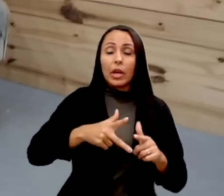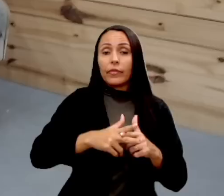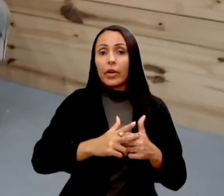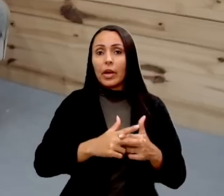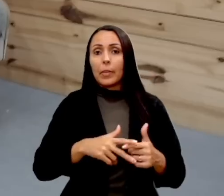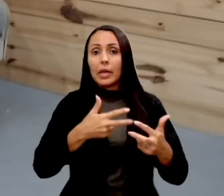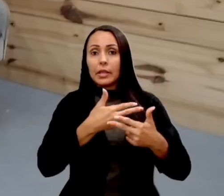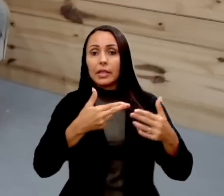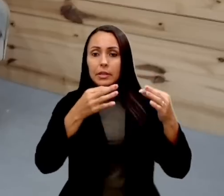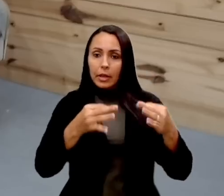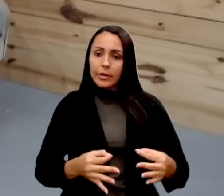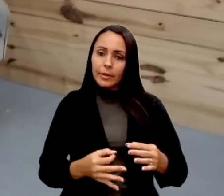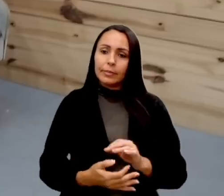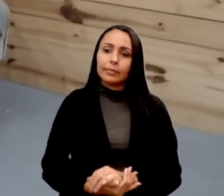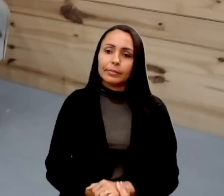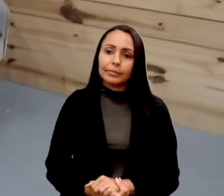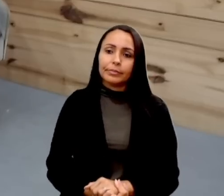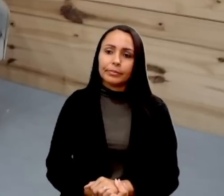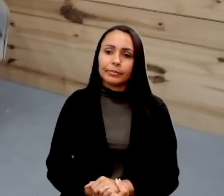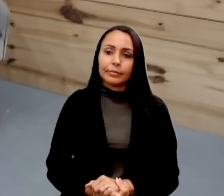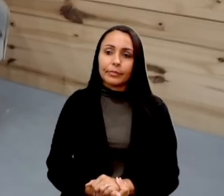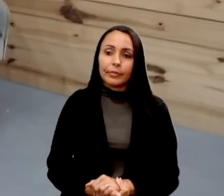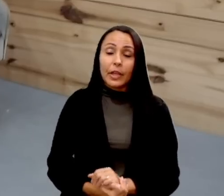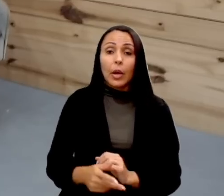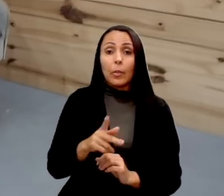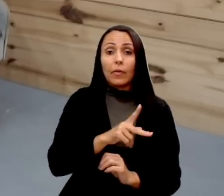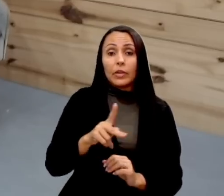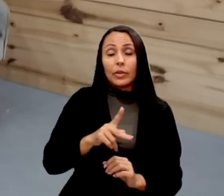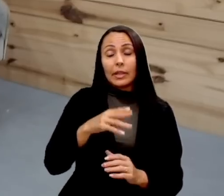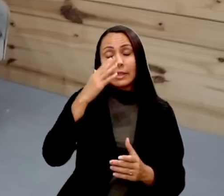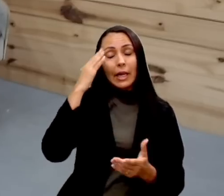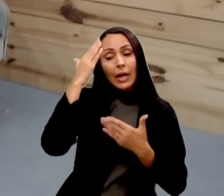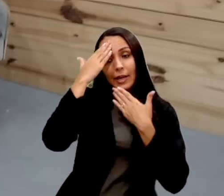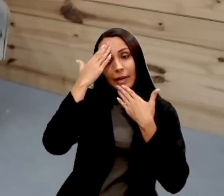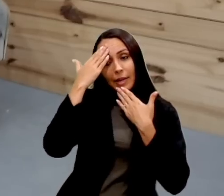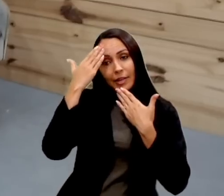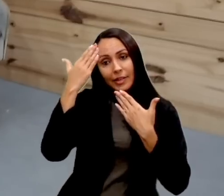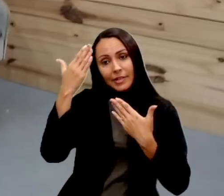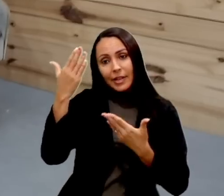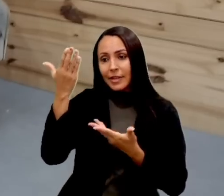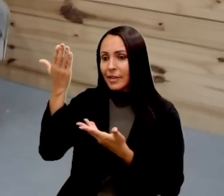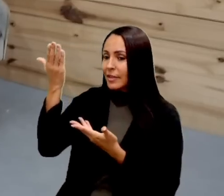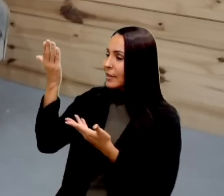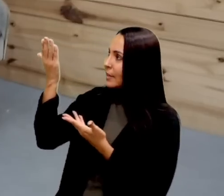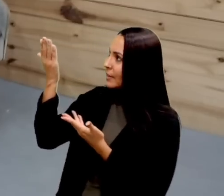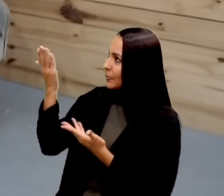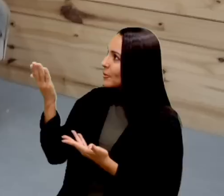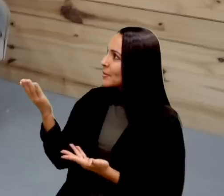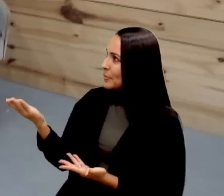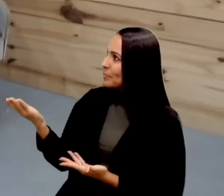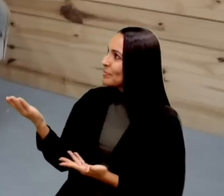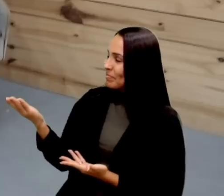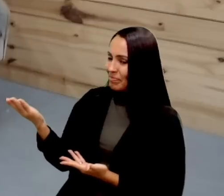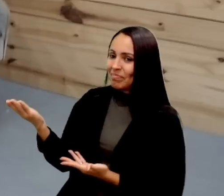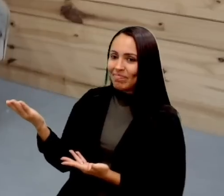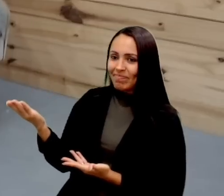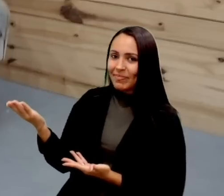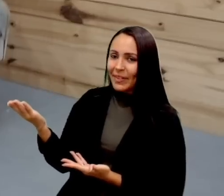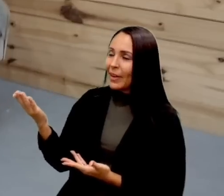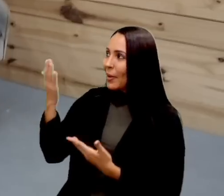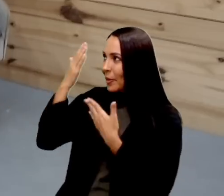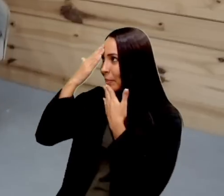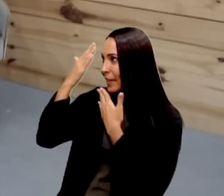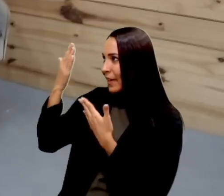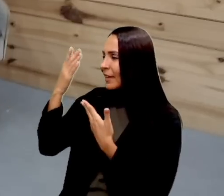correta. Eu só tenho a agradecer, porque estar diante desta pessoa é uma honra, é um